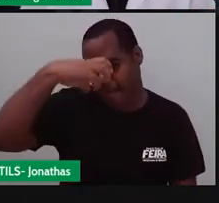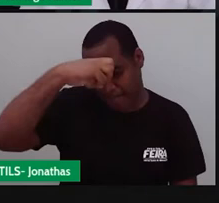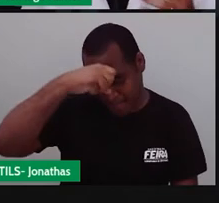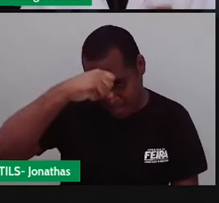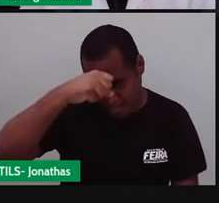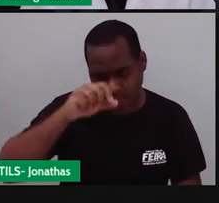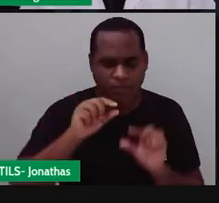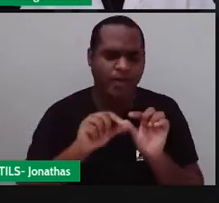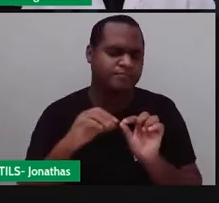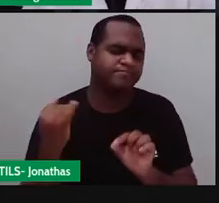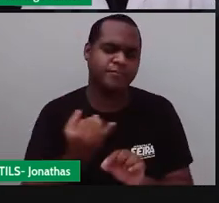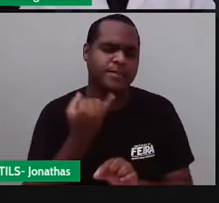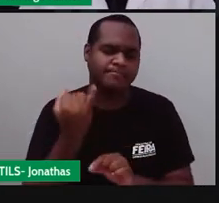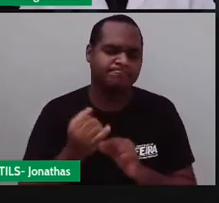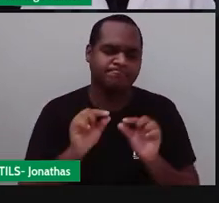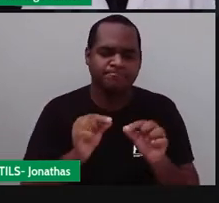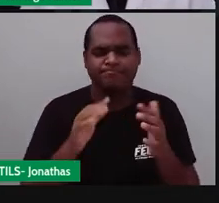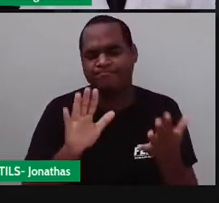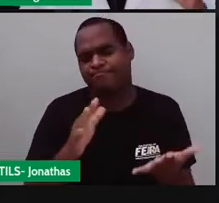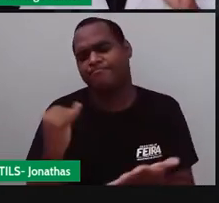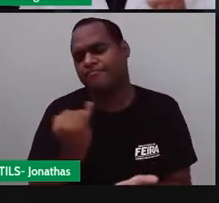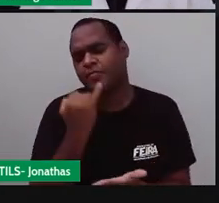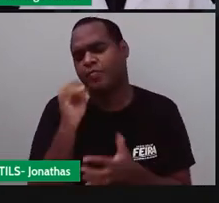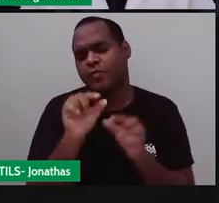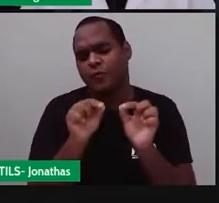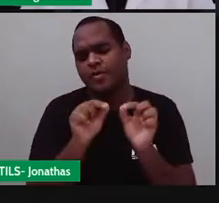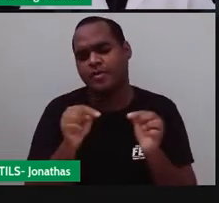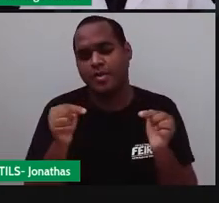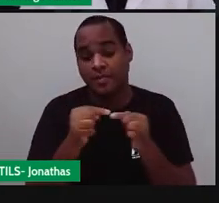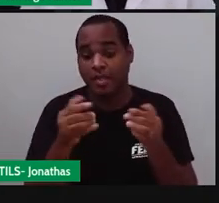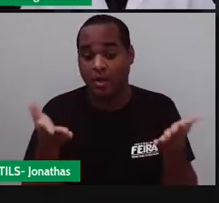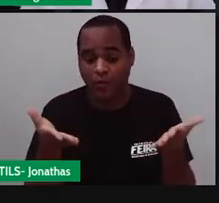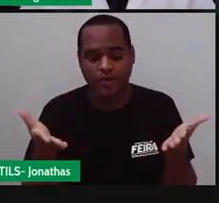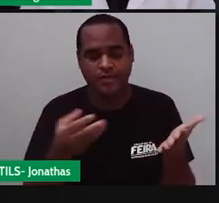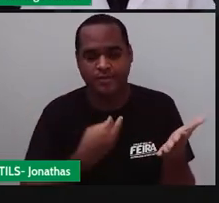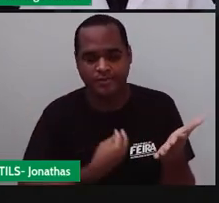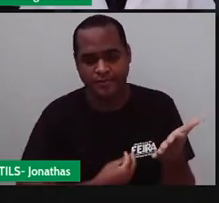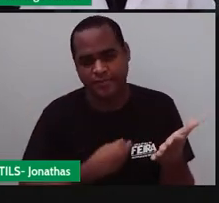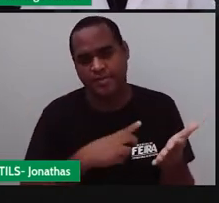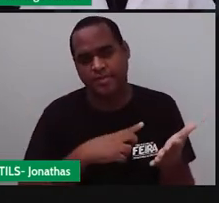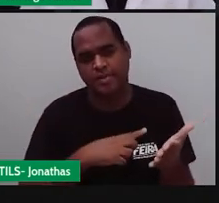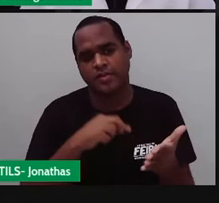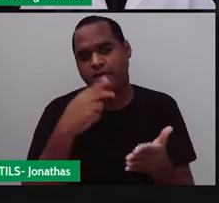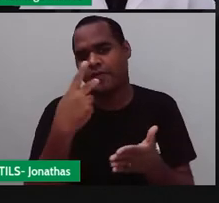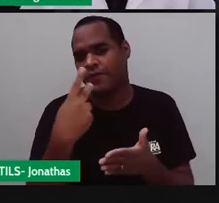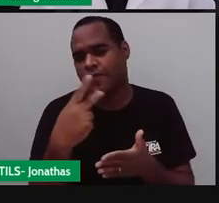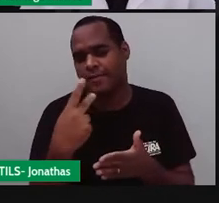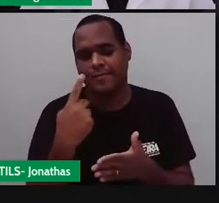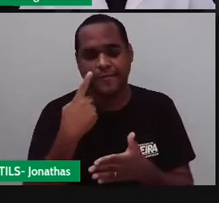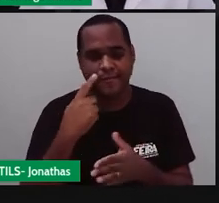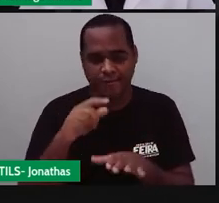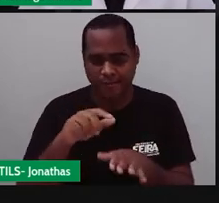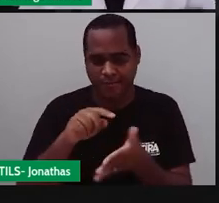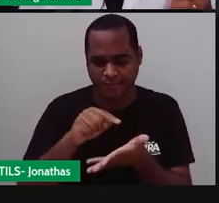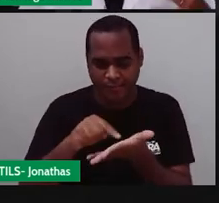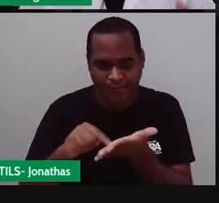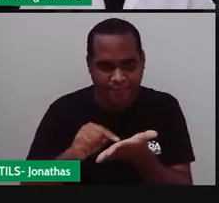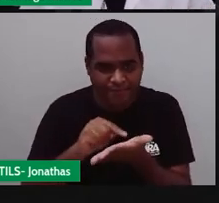agora. O interessante mesmo é que nesse momento você tem em mãos uma calculadora.